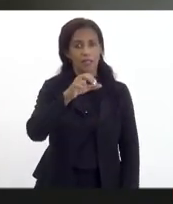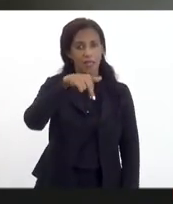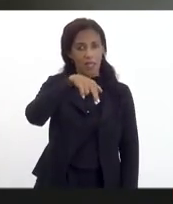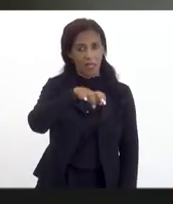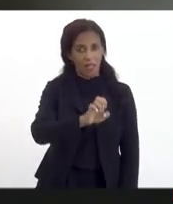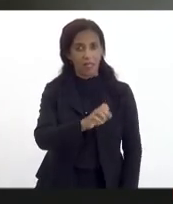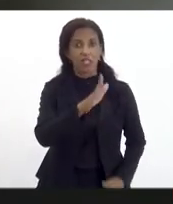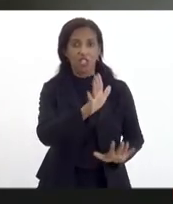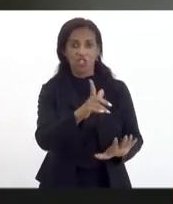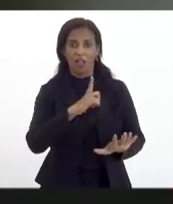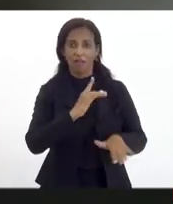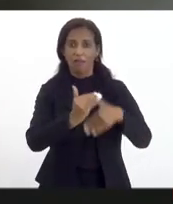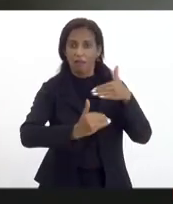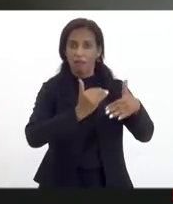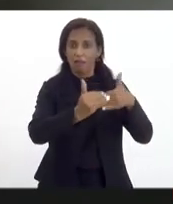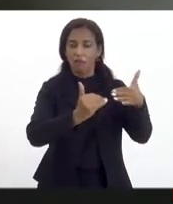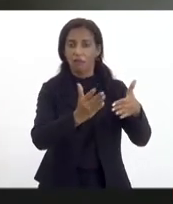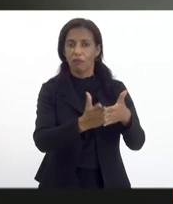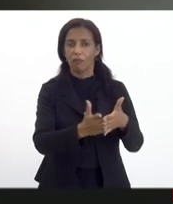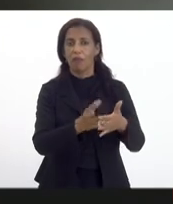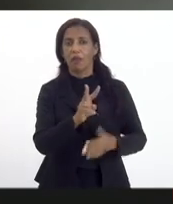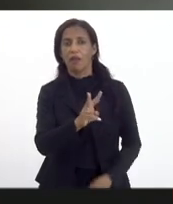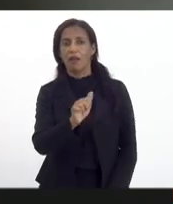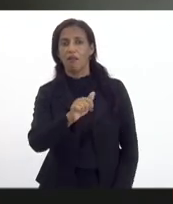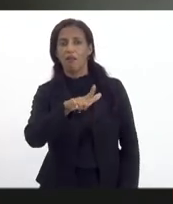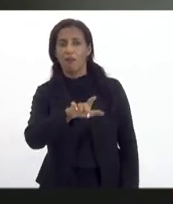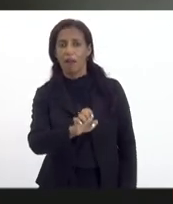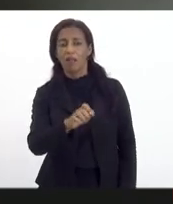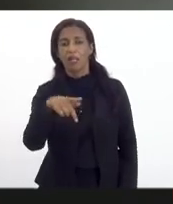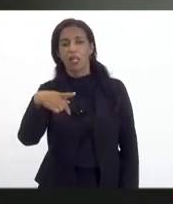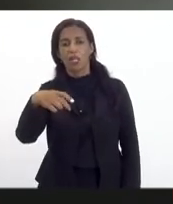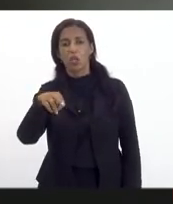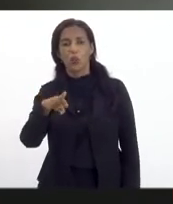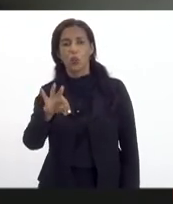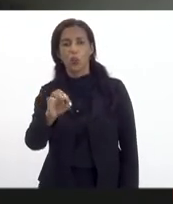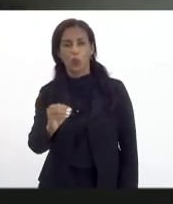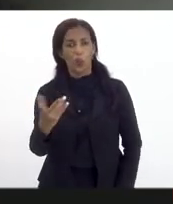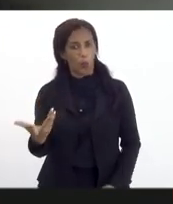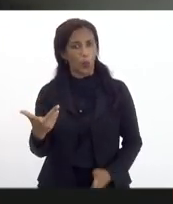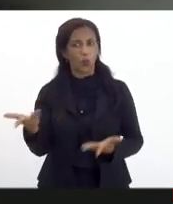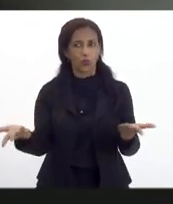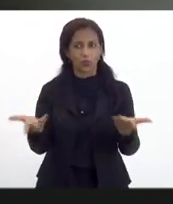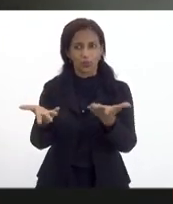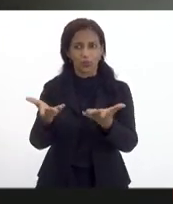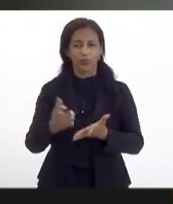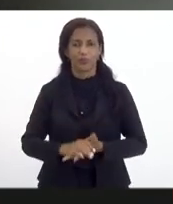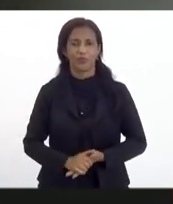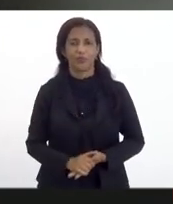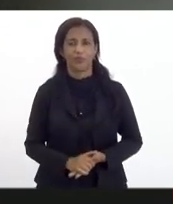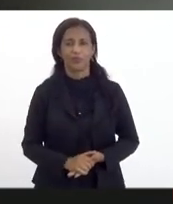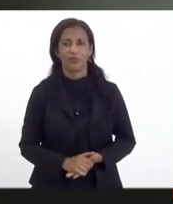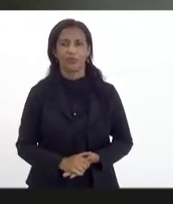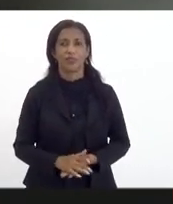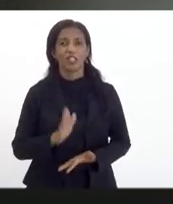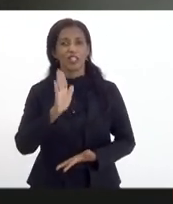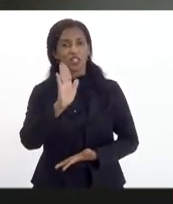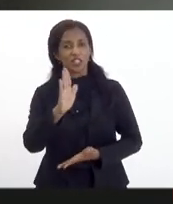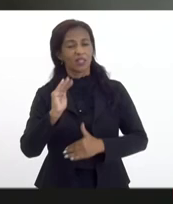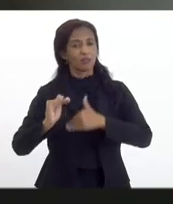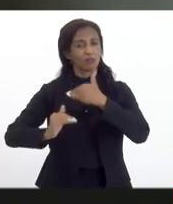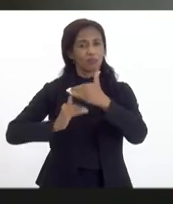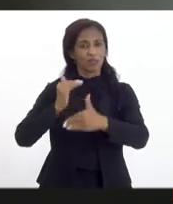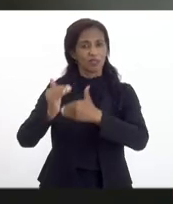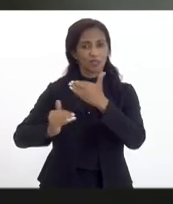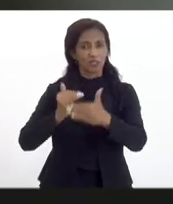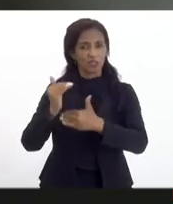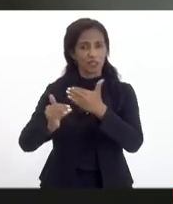um projeto de desenvolver pequenas empresas, avalem o porto do Sudeste. O diretor do porto do Sudeste está aqui nos ouvindo, Ulisses, e já estão desenvolvendo